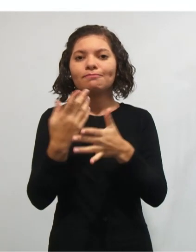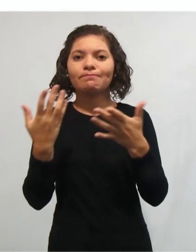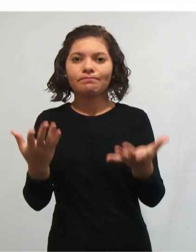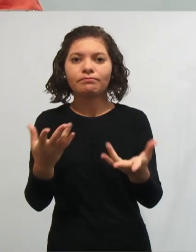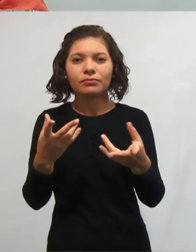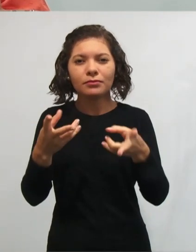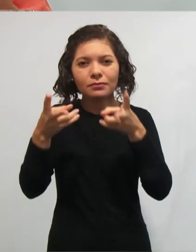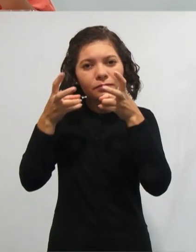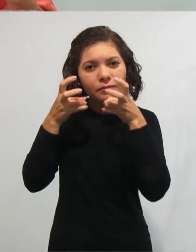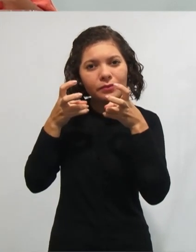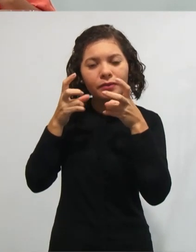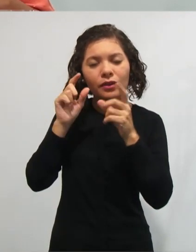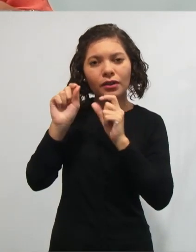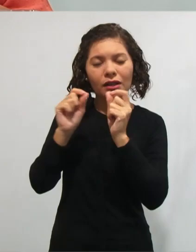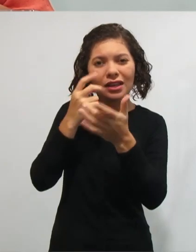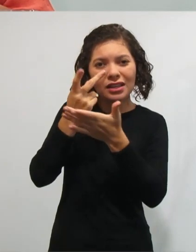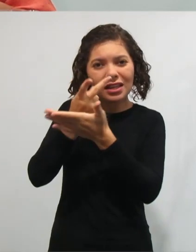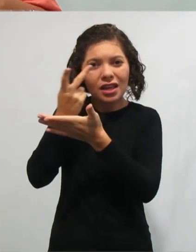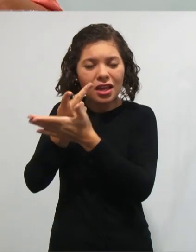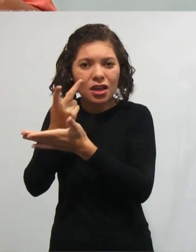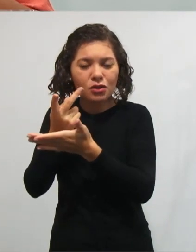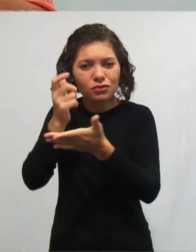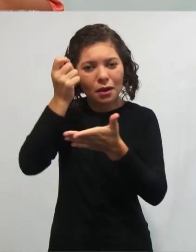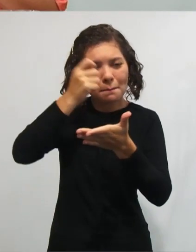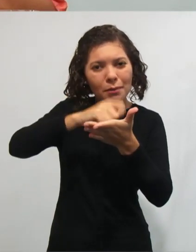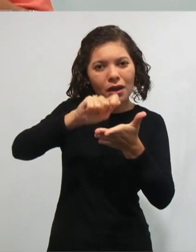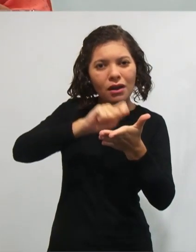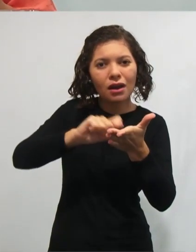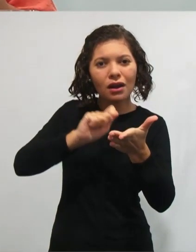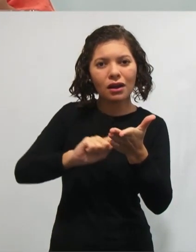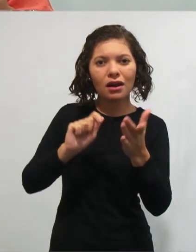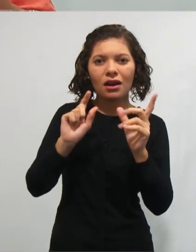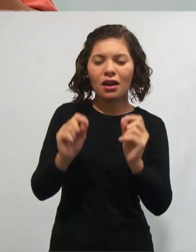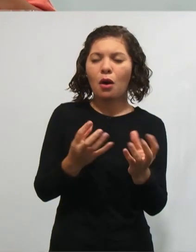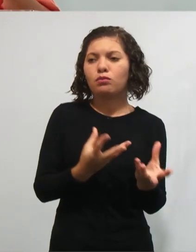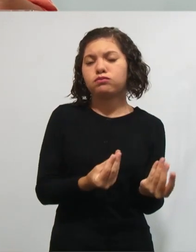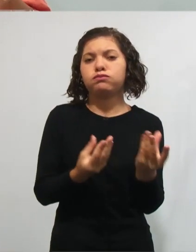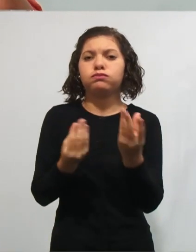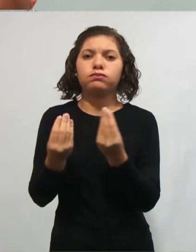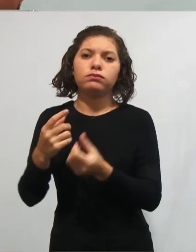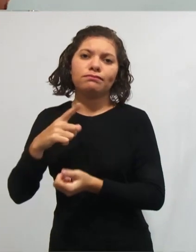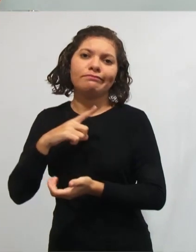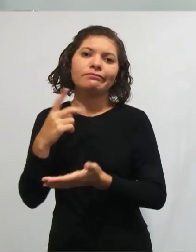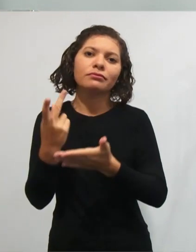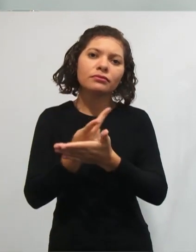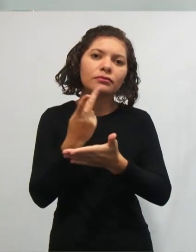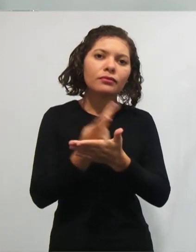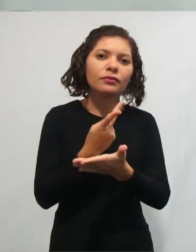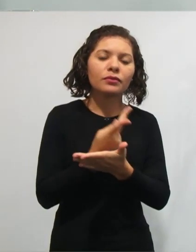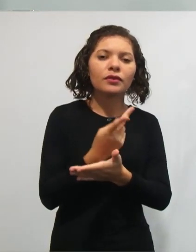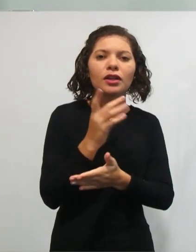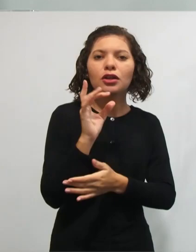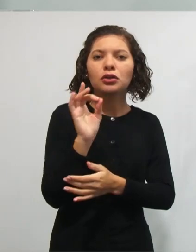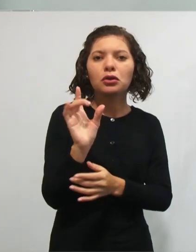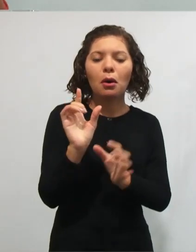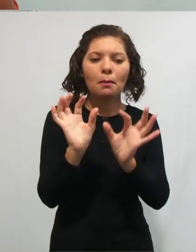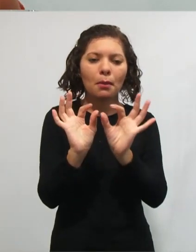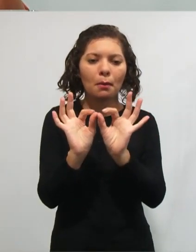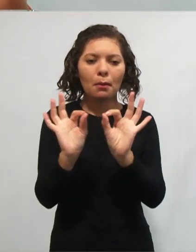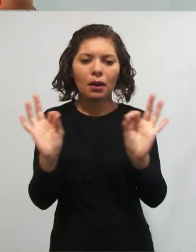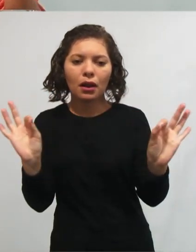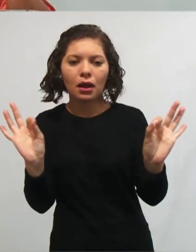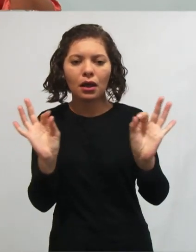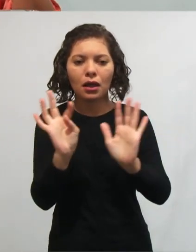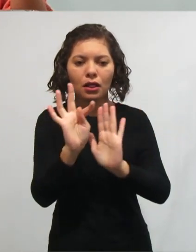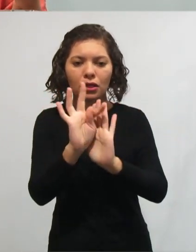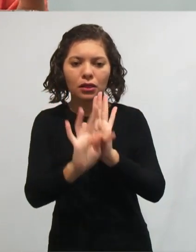ocorrências de erros gramaticais são muitos. Não apenas em uma única linha, não apenas de um